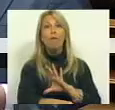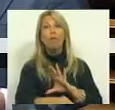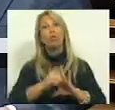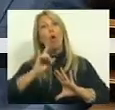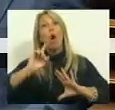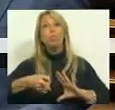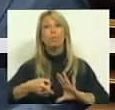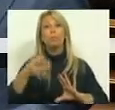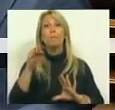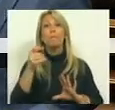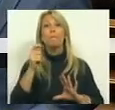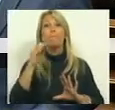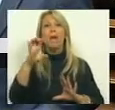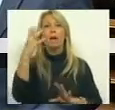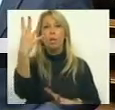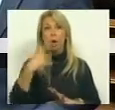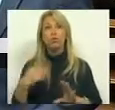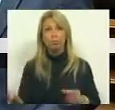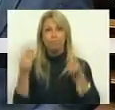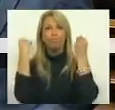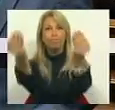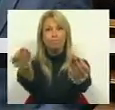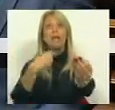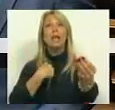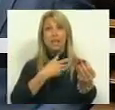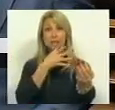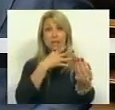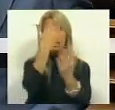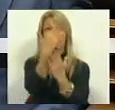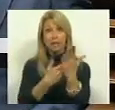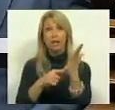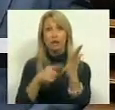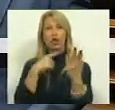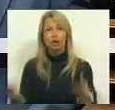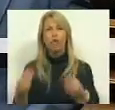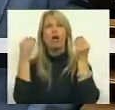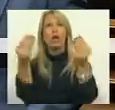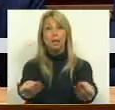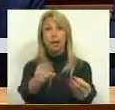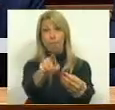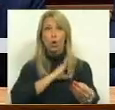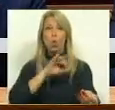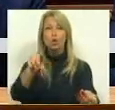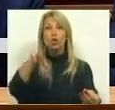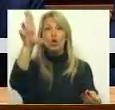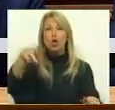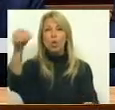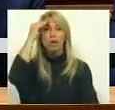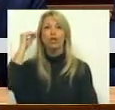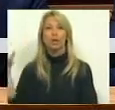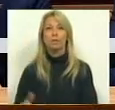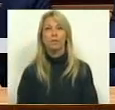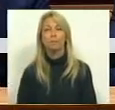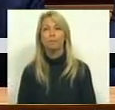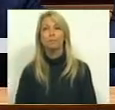chamado PEC 4. Vou-lhe fazer entrega destas declarações para que o senhor nunca se esqueça, Sr. Primeiro-Ministro, para que o senhor nunca se esqueça.